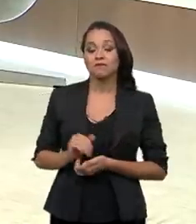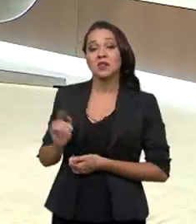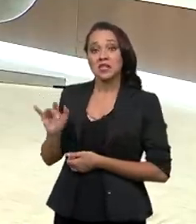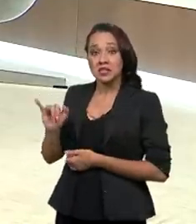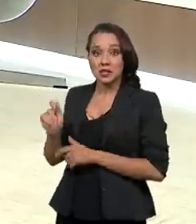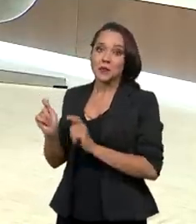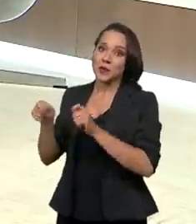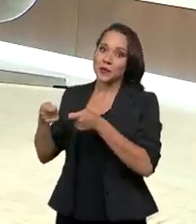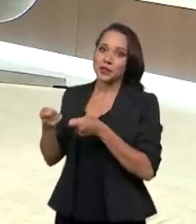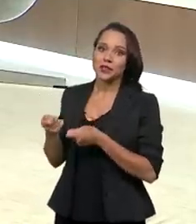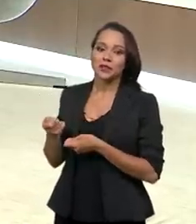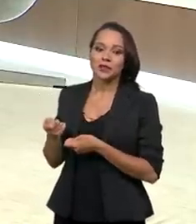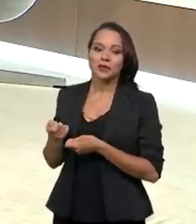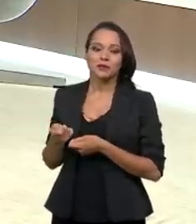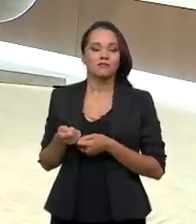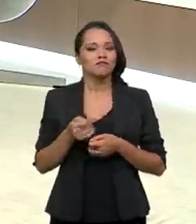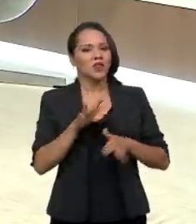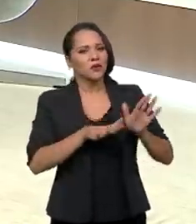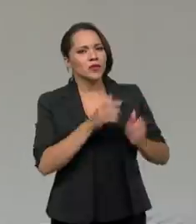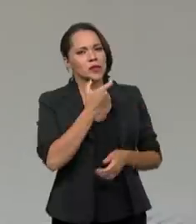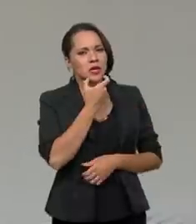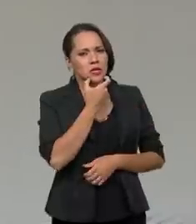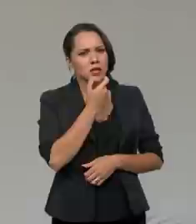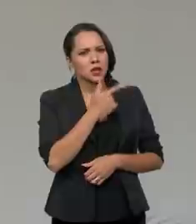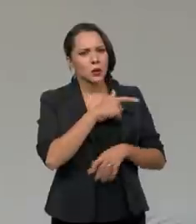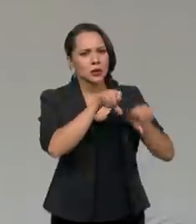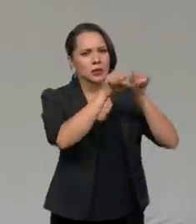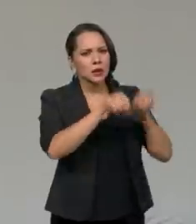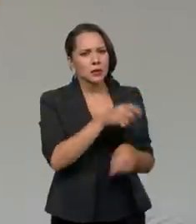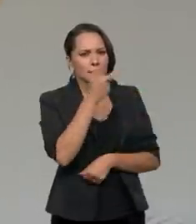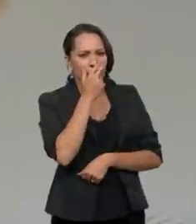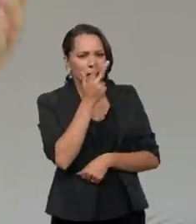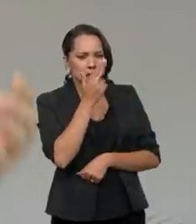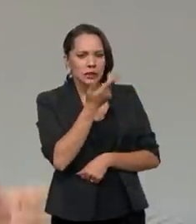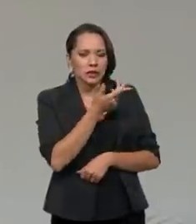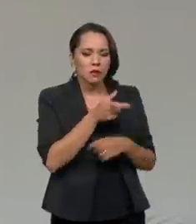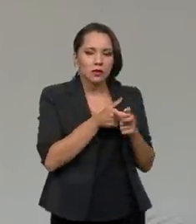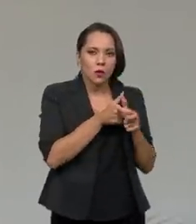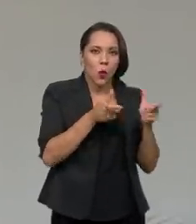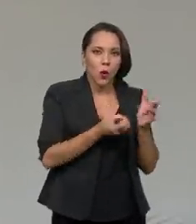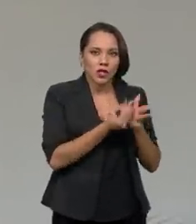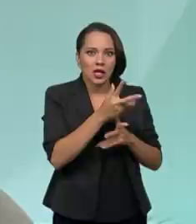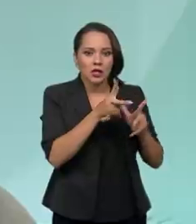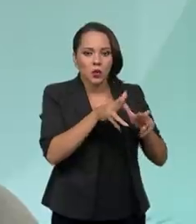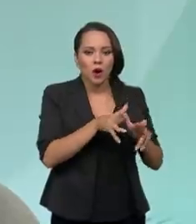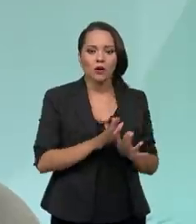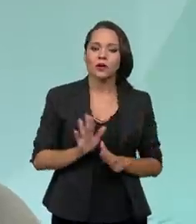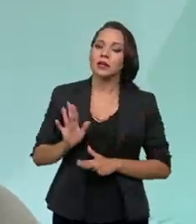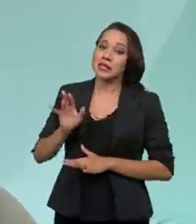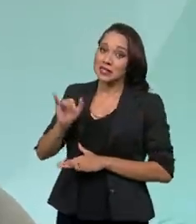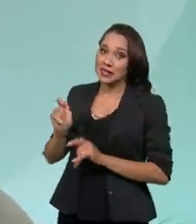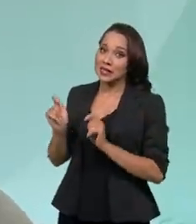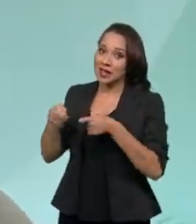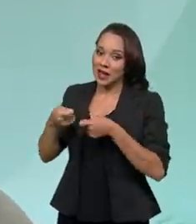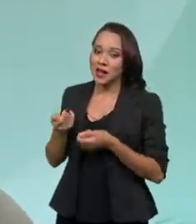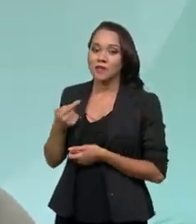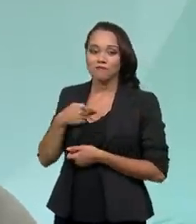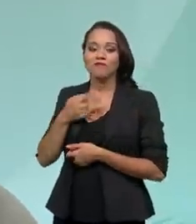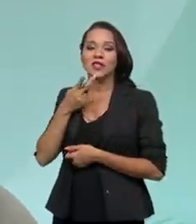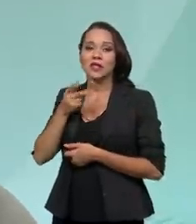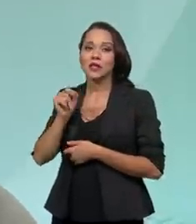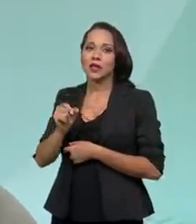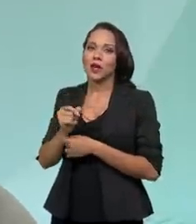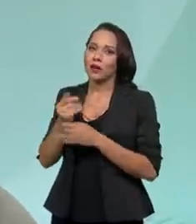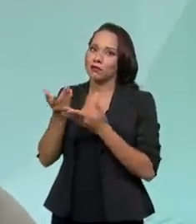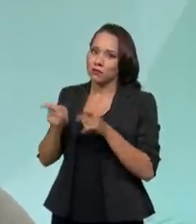permitir... Talvez o Reino Unido tenha um sistema parecido, mas não com essa abrangência, não. mas aqui me permita de fazer aqui